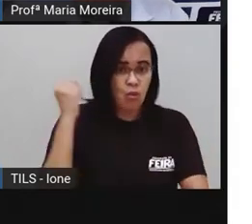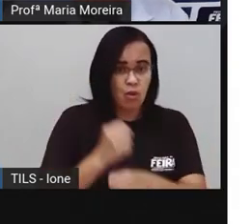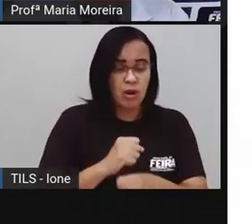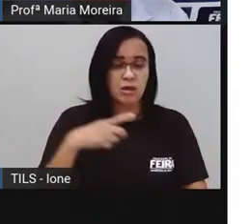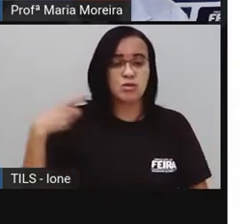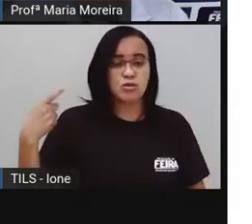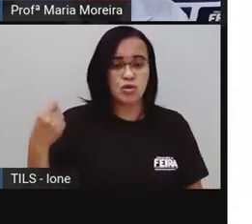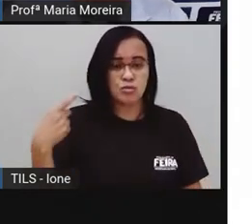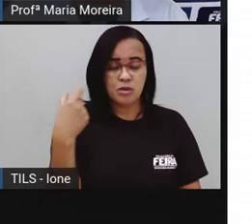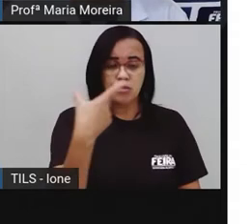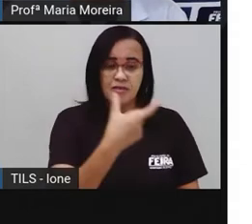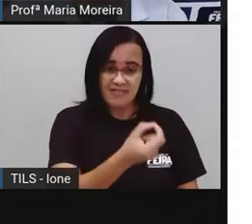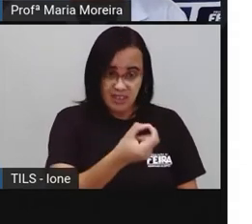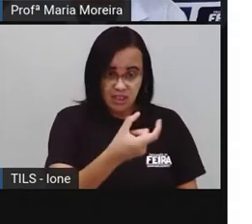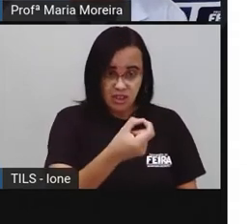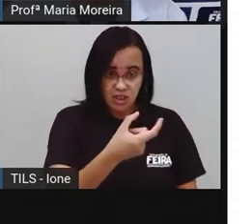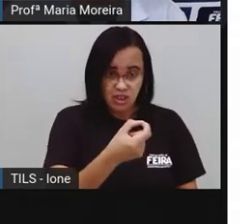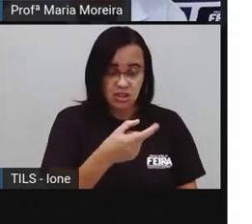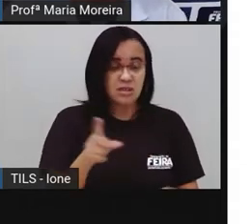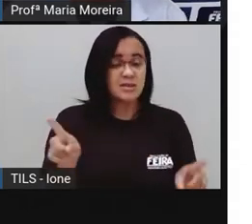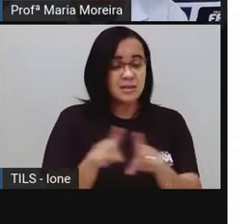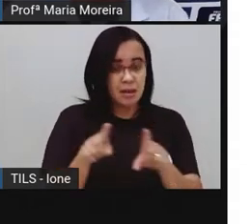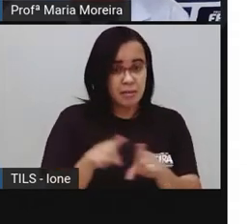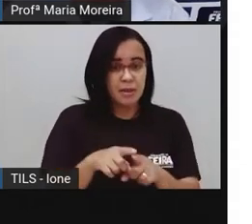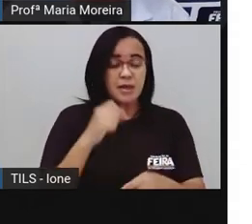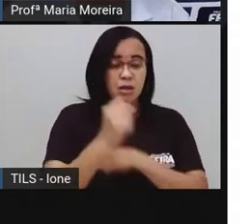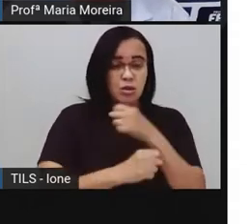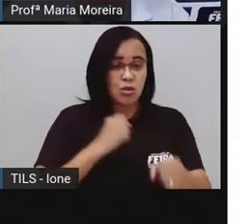2021,